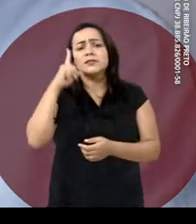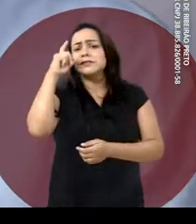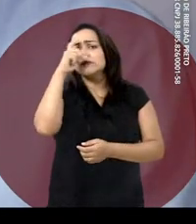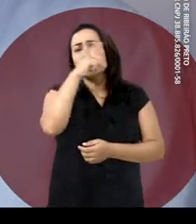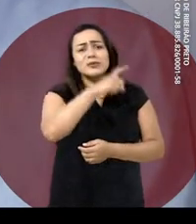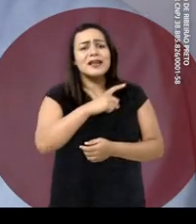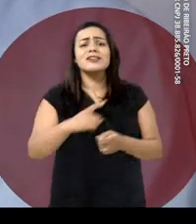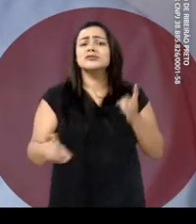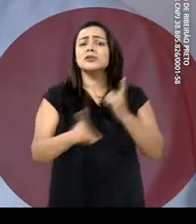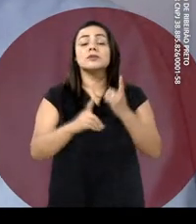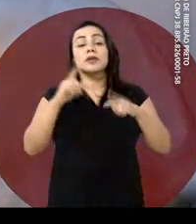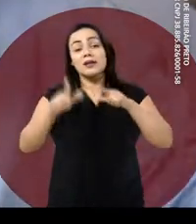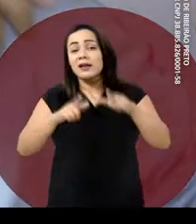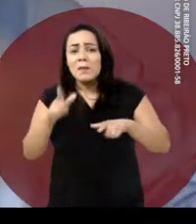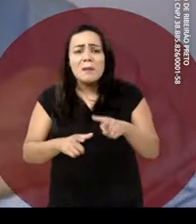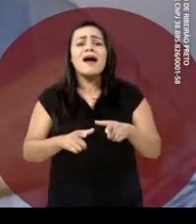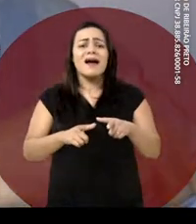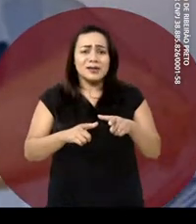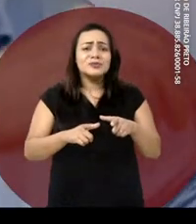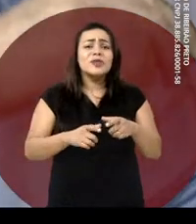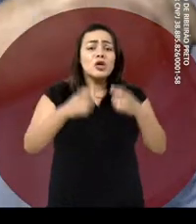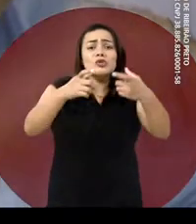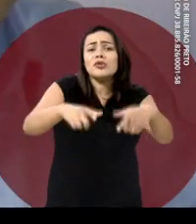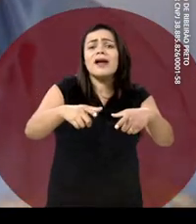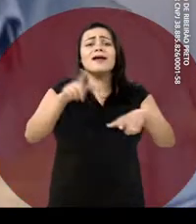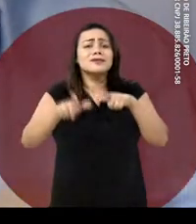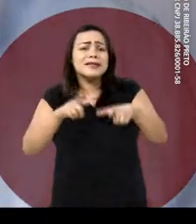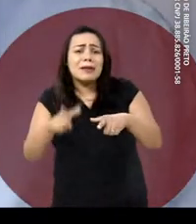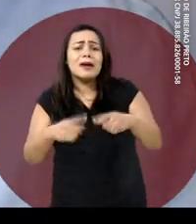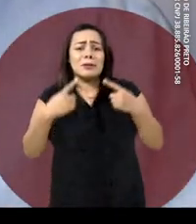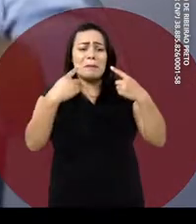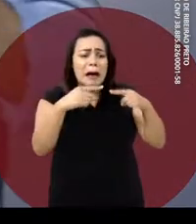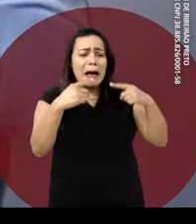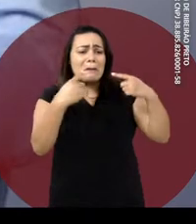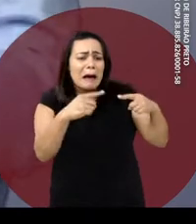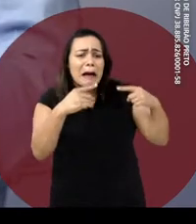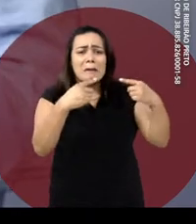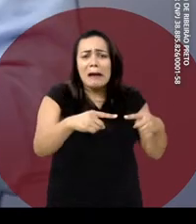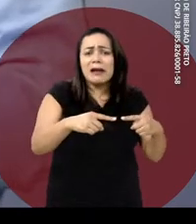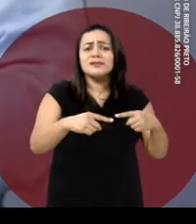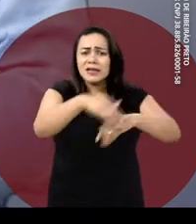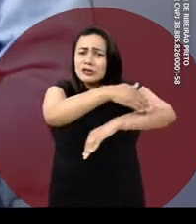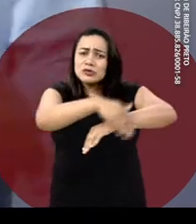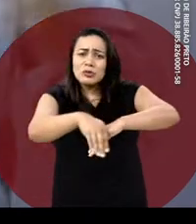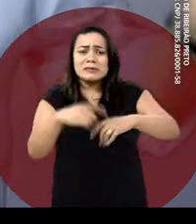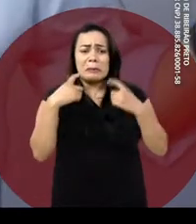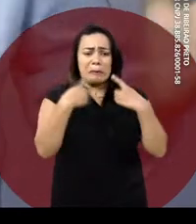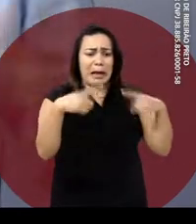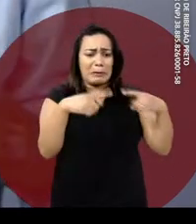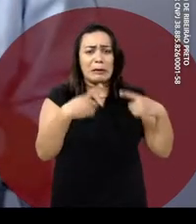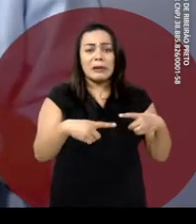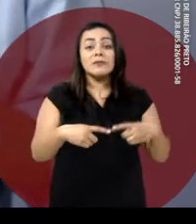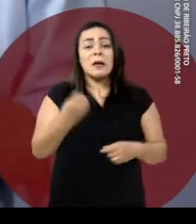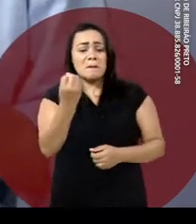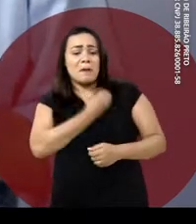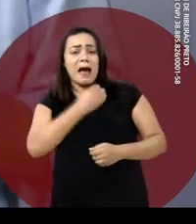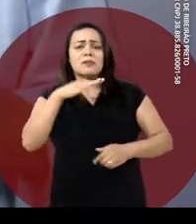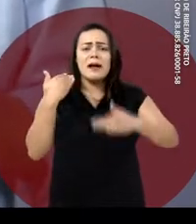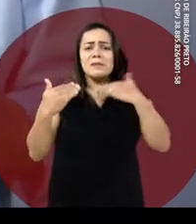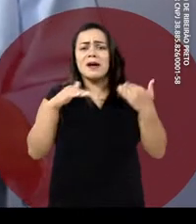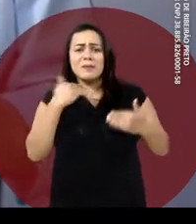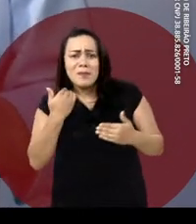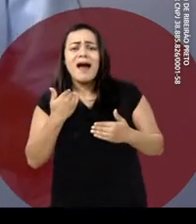na dificuldade de encontrar trabalho, no assédio moral, no local do trabalho, nas provocações nas ruas, nos homicídios